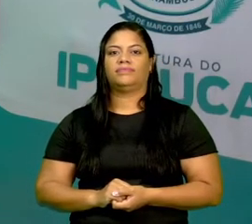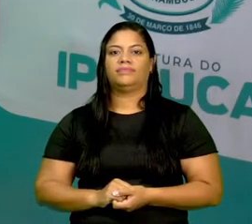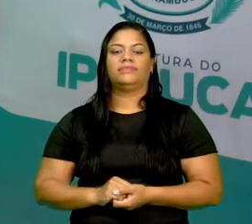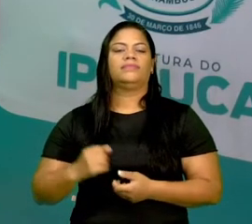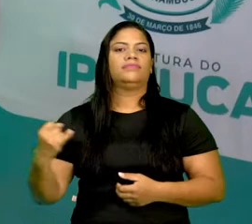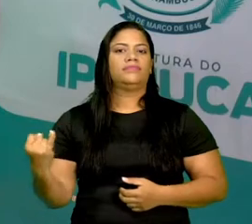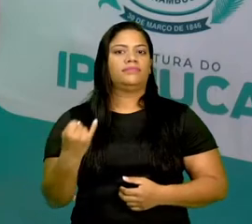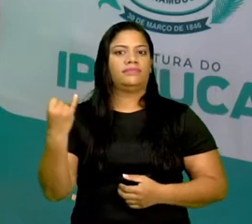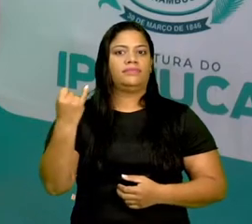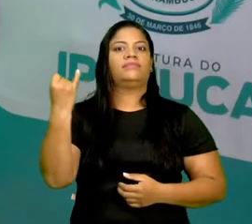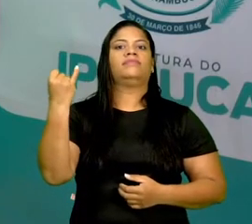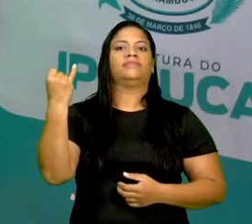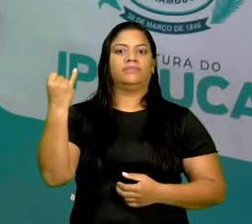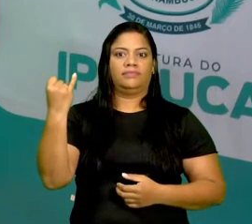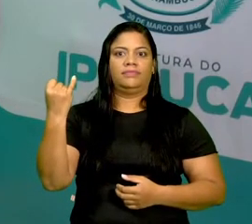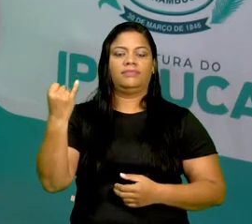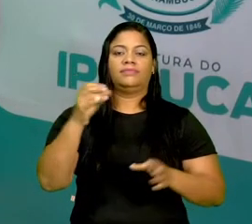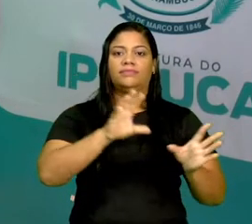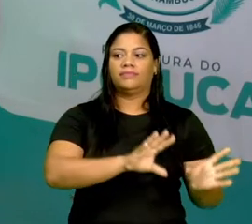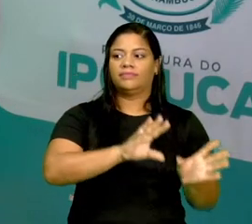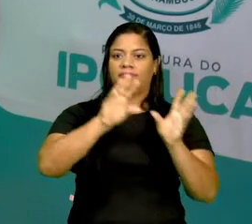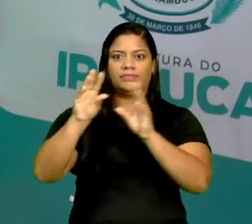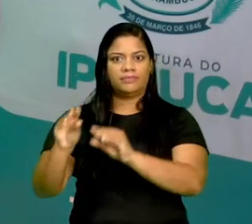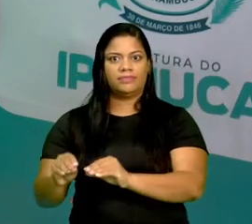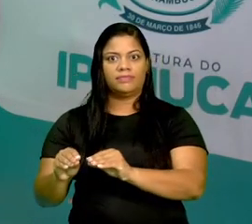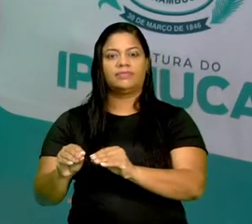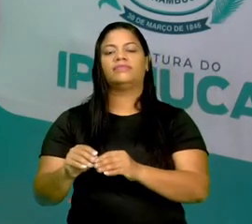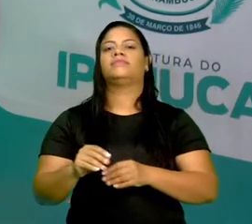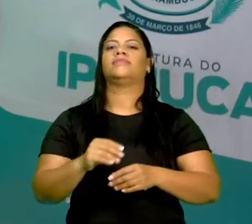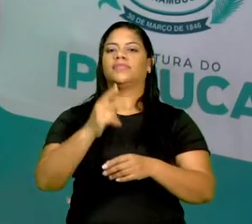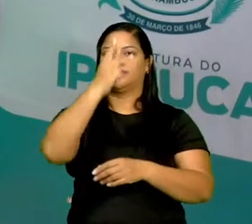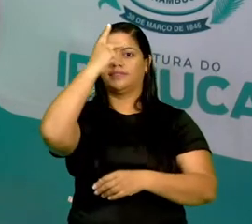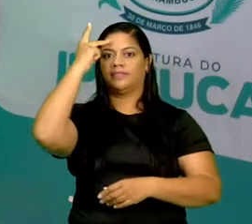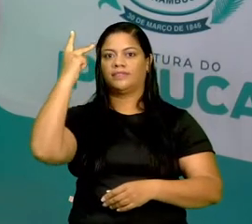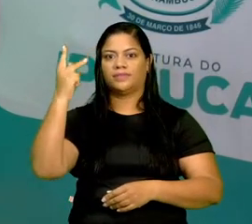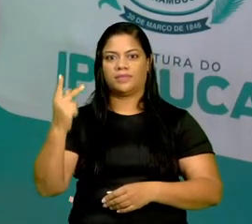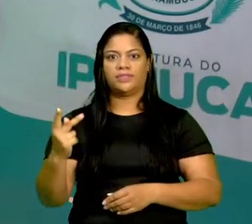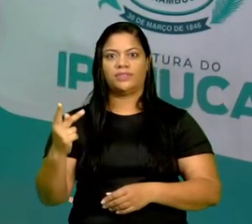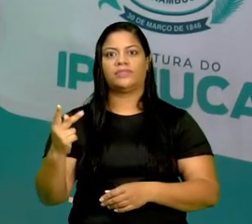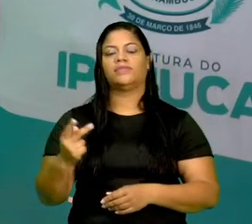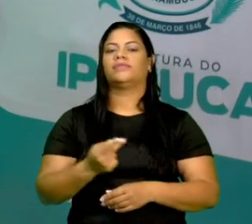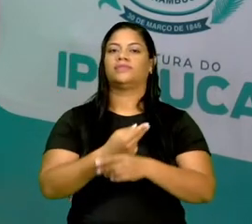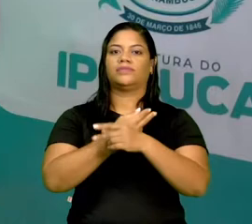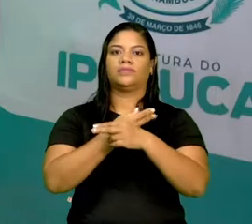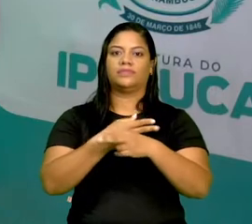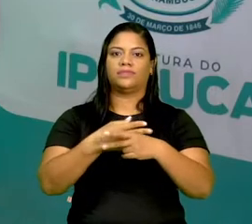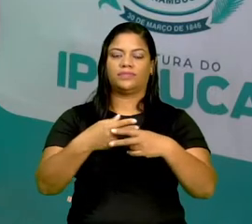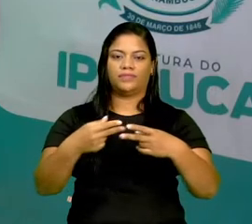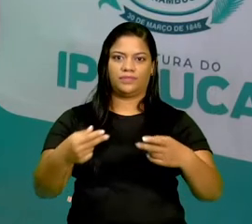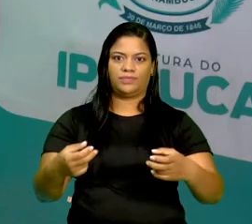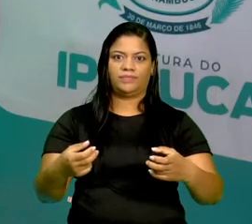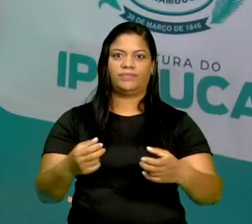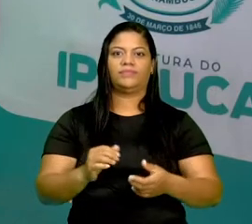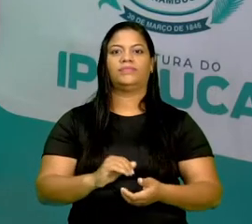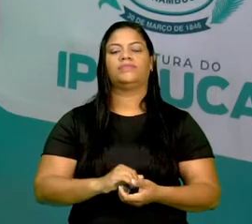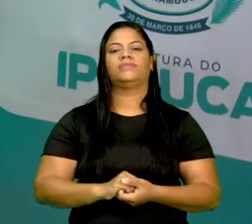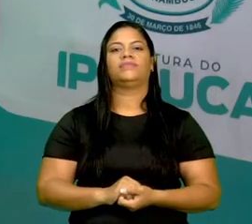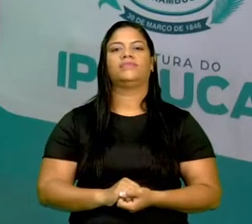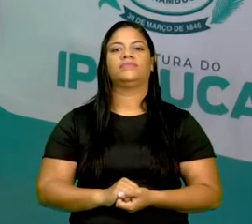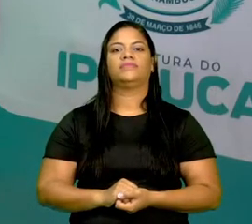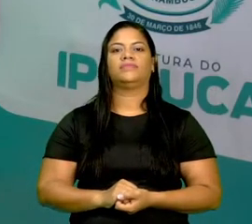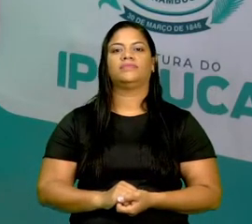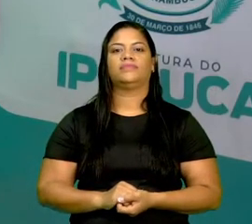essenciais para o deslocamento também de pessoas e de mercadoria. Então,